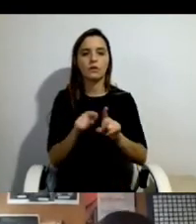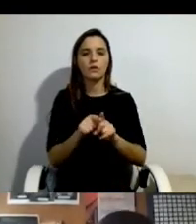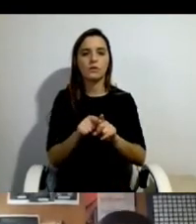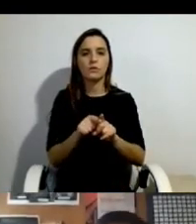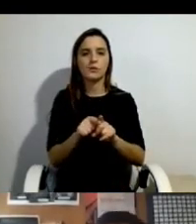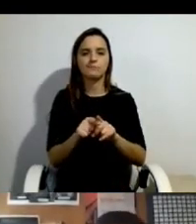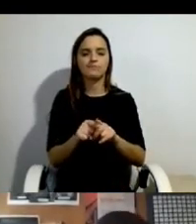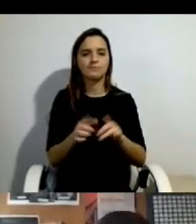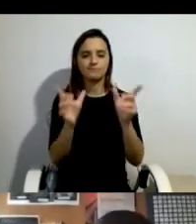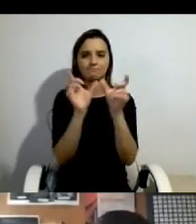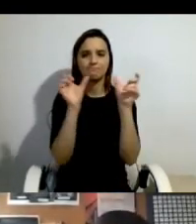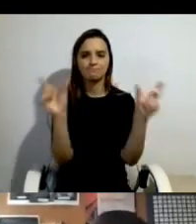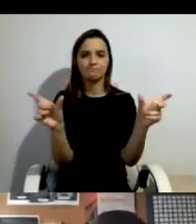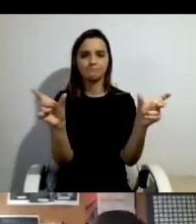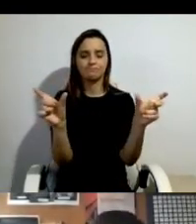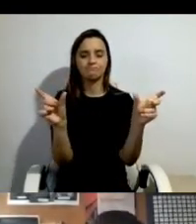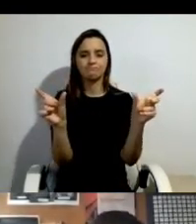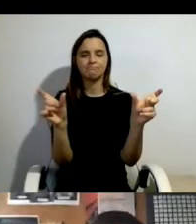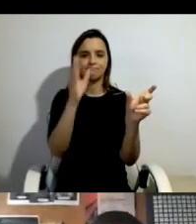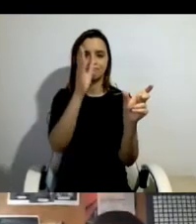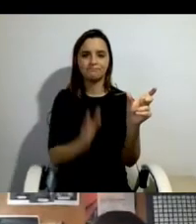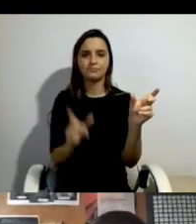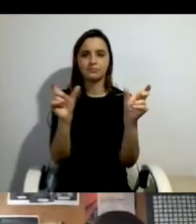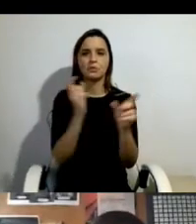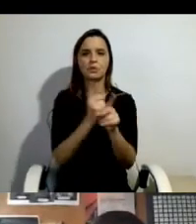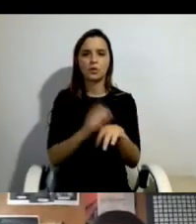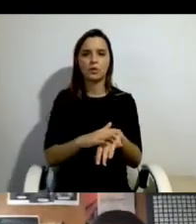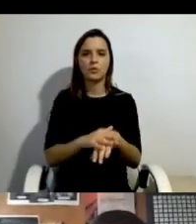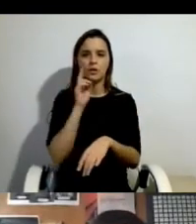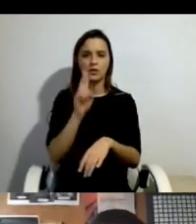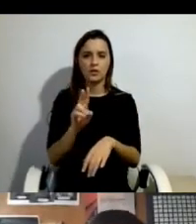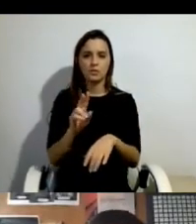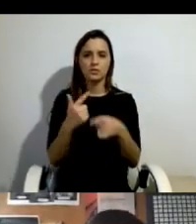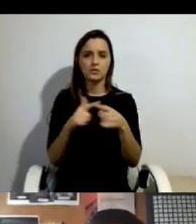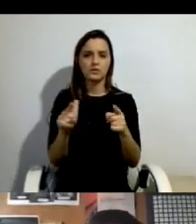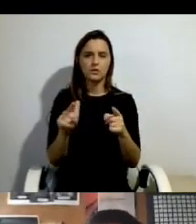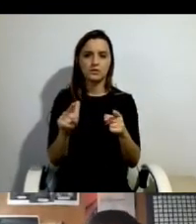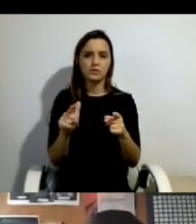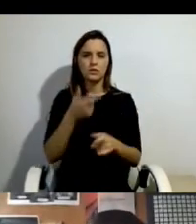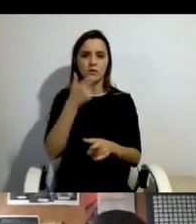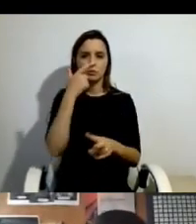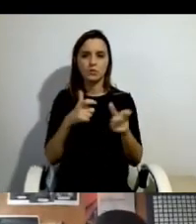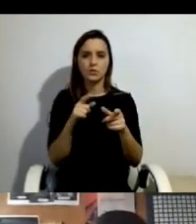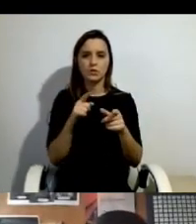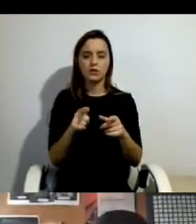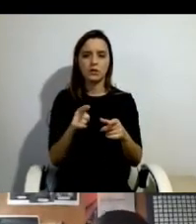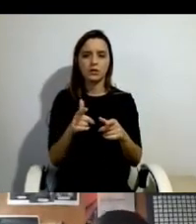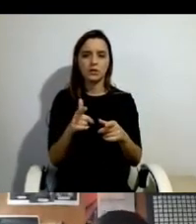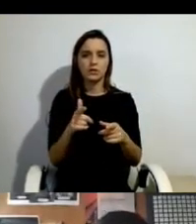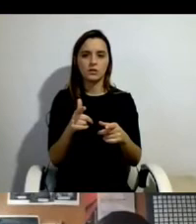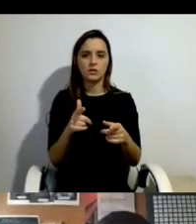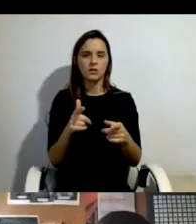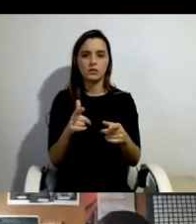constatámos um mundo de diferenças entre estas pessoas, estes dois grupos de pessoas que